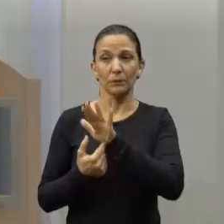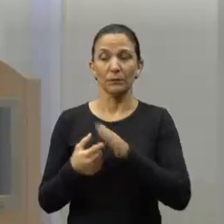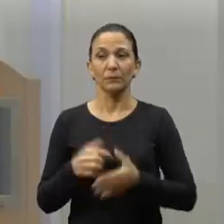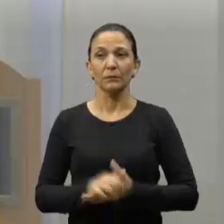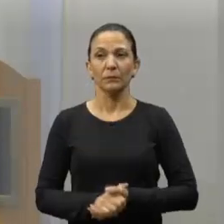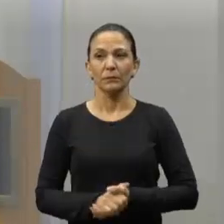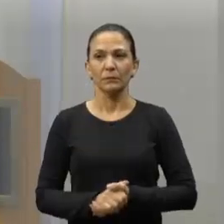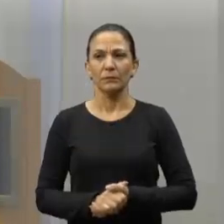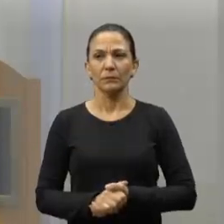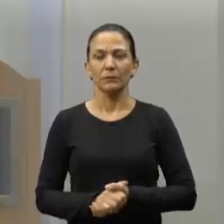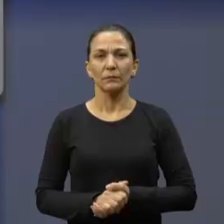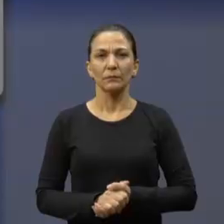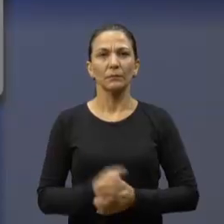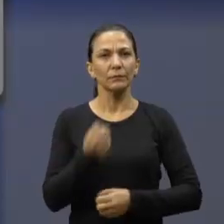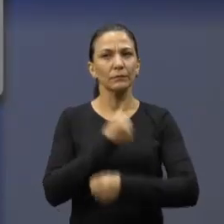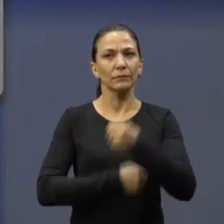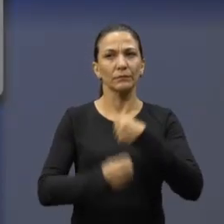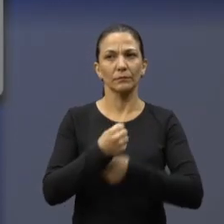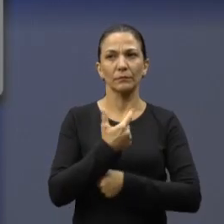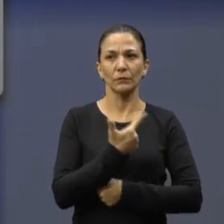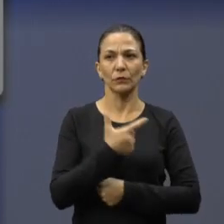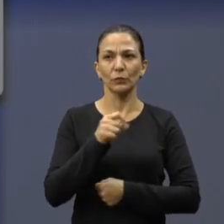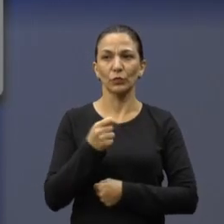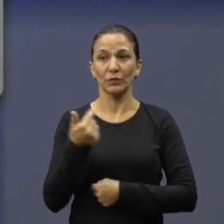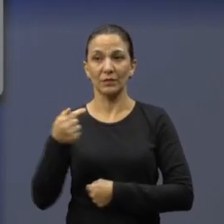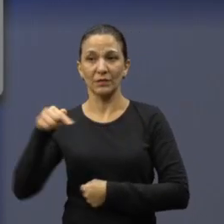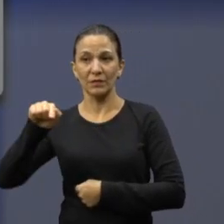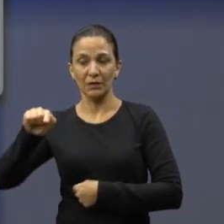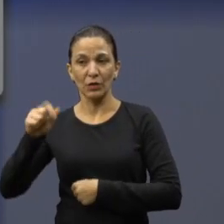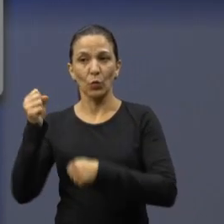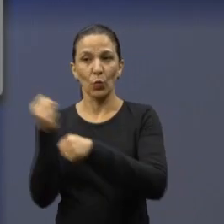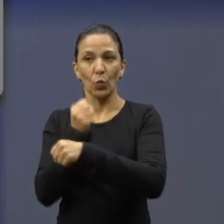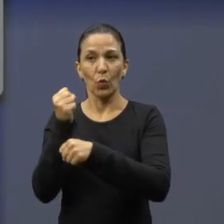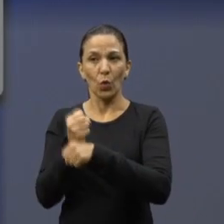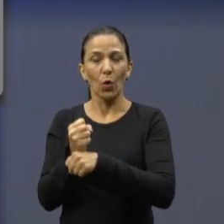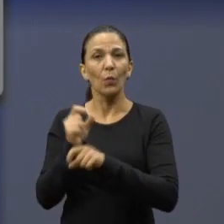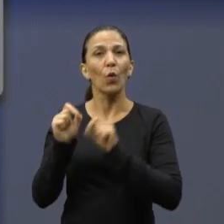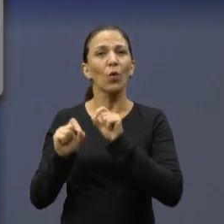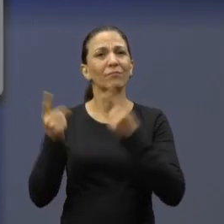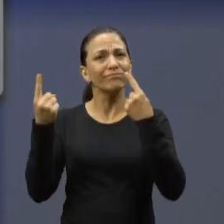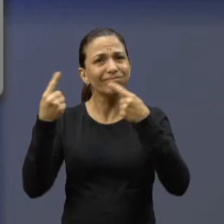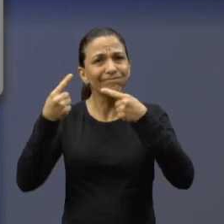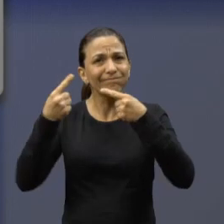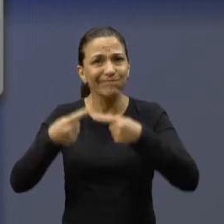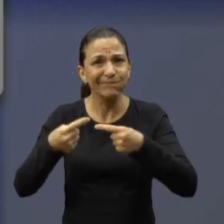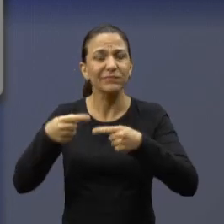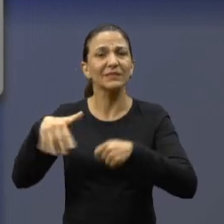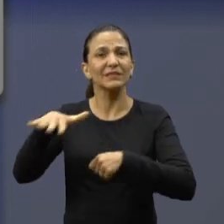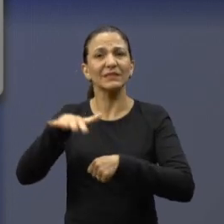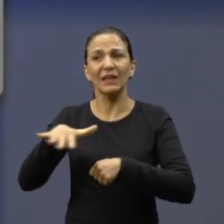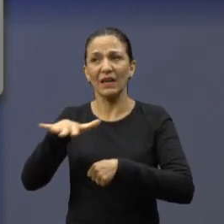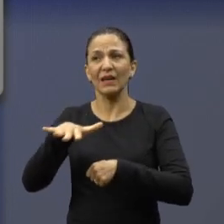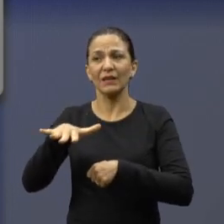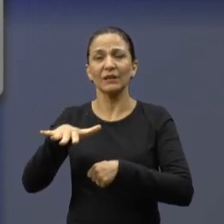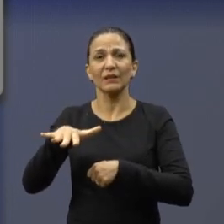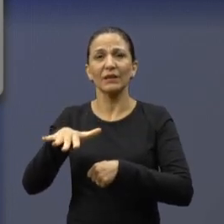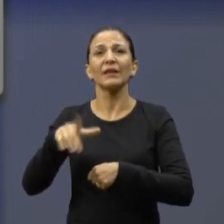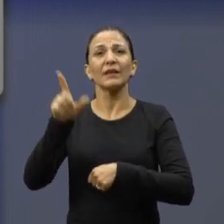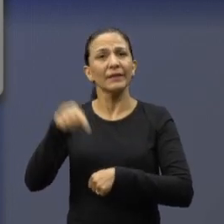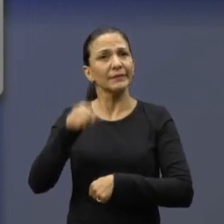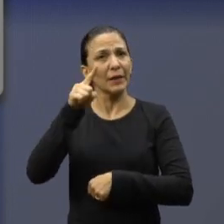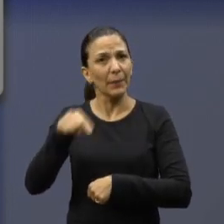Fechado em meados de 2017 para reformas, tem sido um exemplo de desafios e adiamentos.